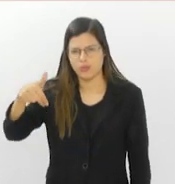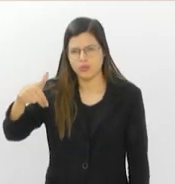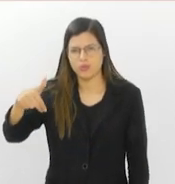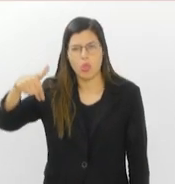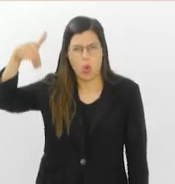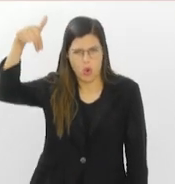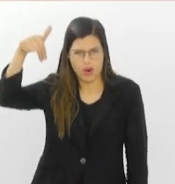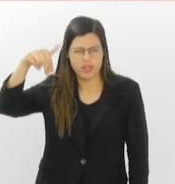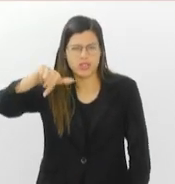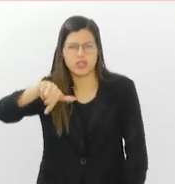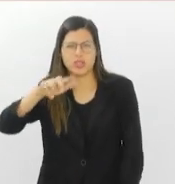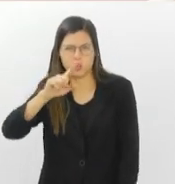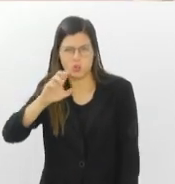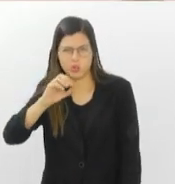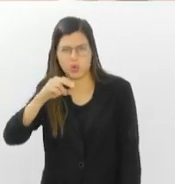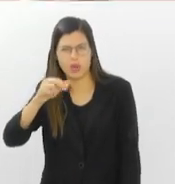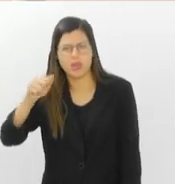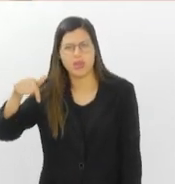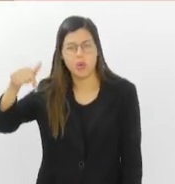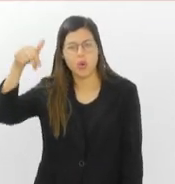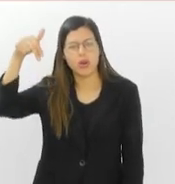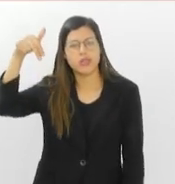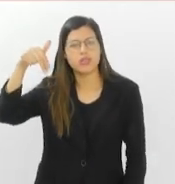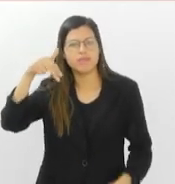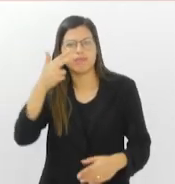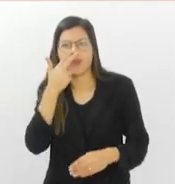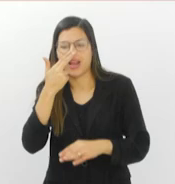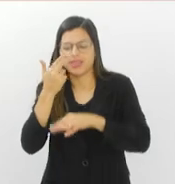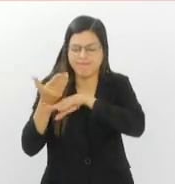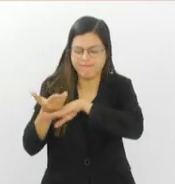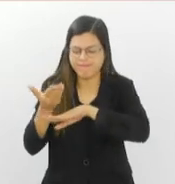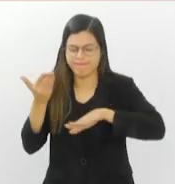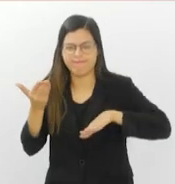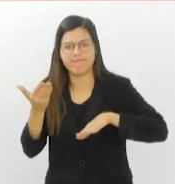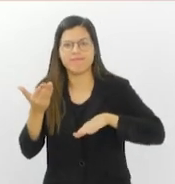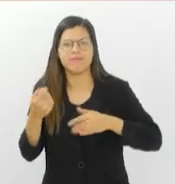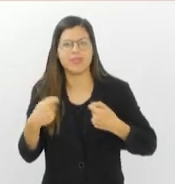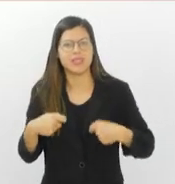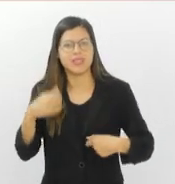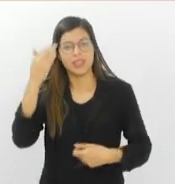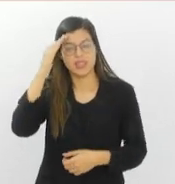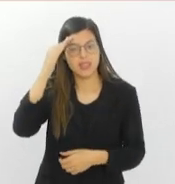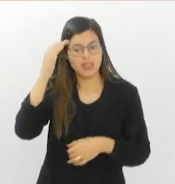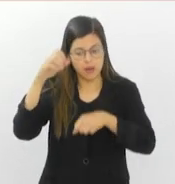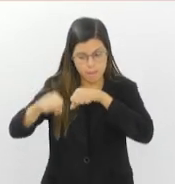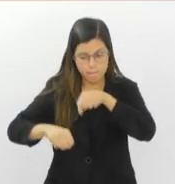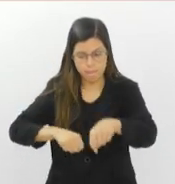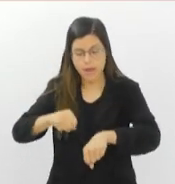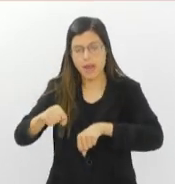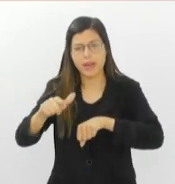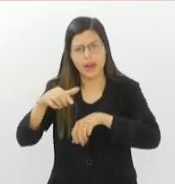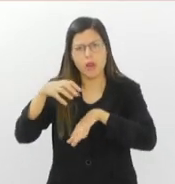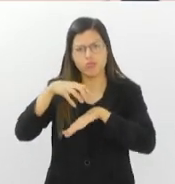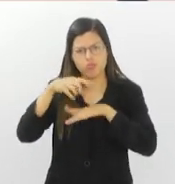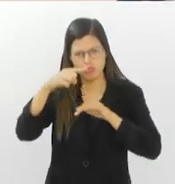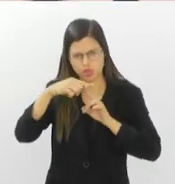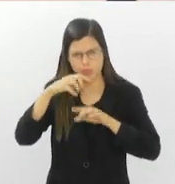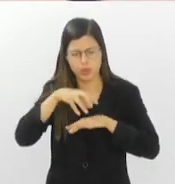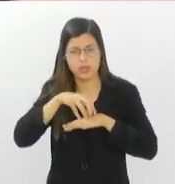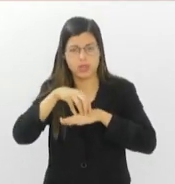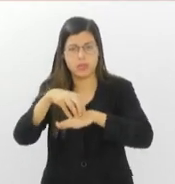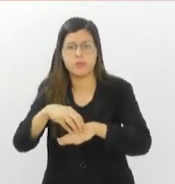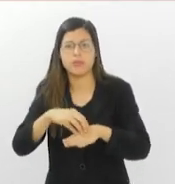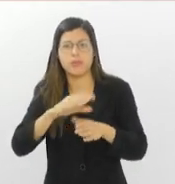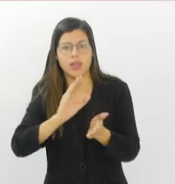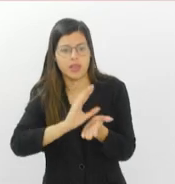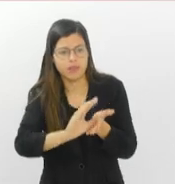zonas da cidade, né? Então, a principal dificuldade é entender a bicicleta como um meio de transporte e investir numa infraestrutura